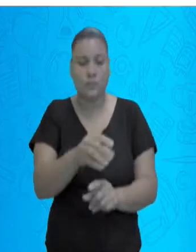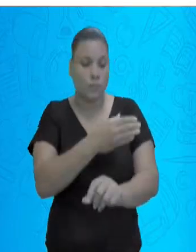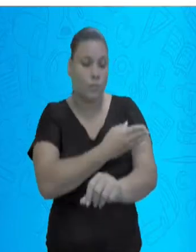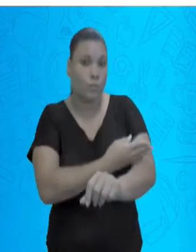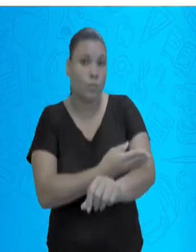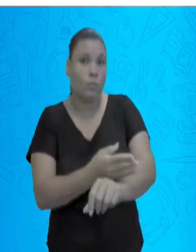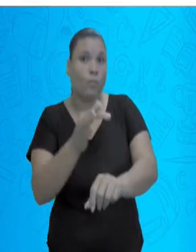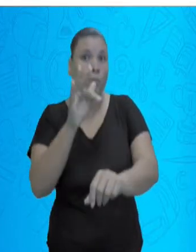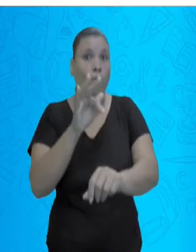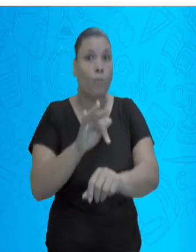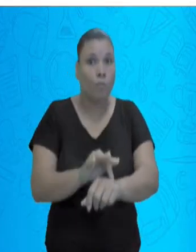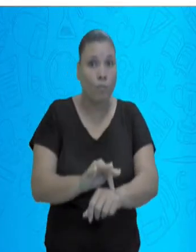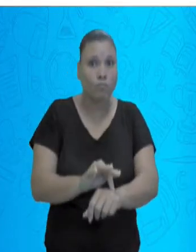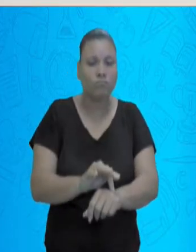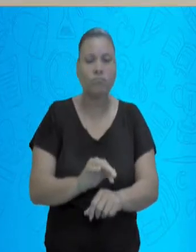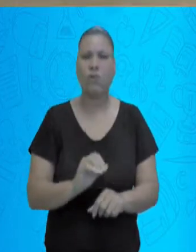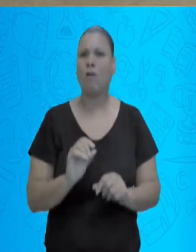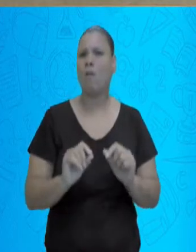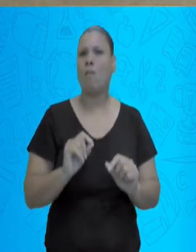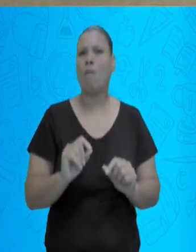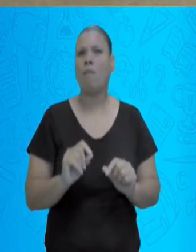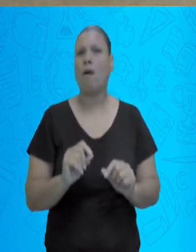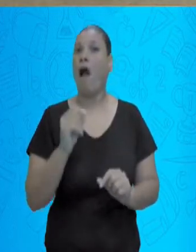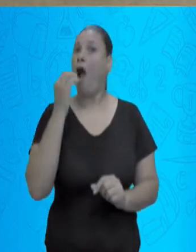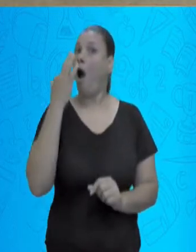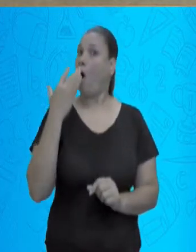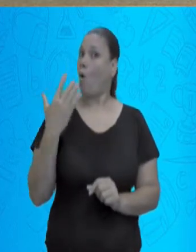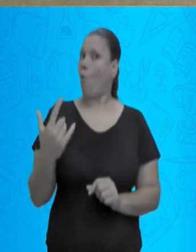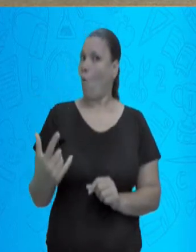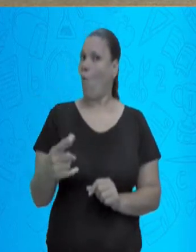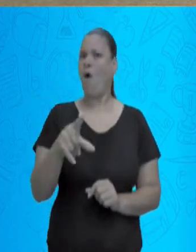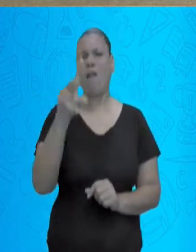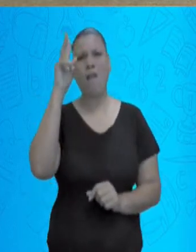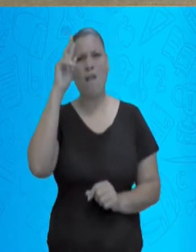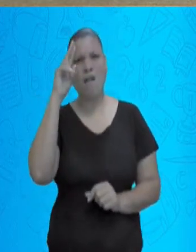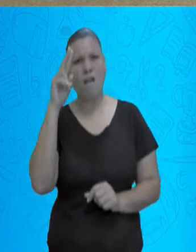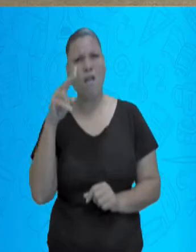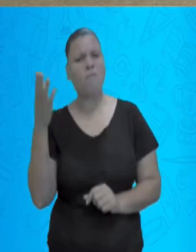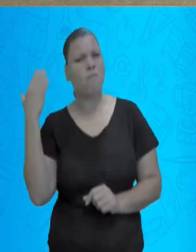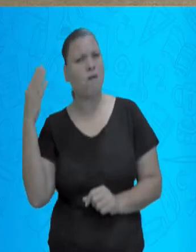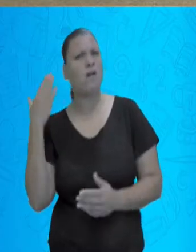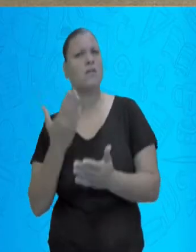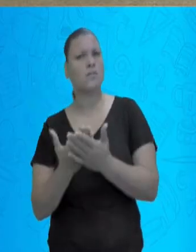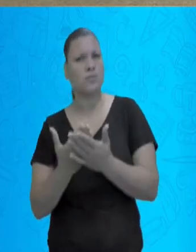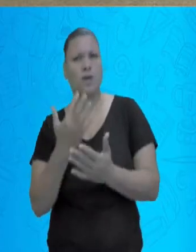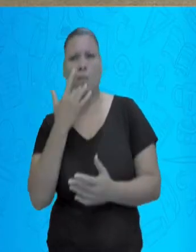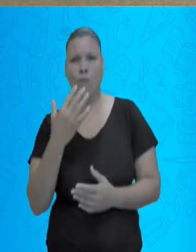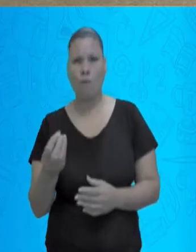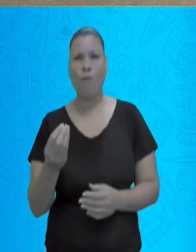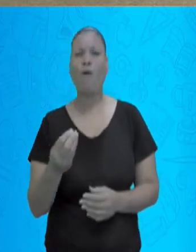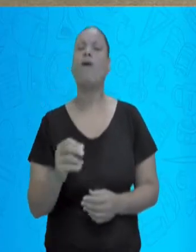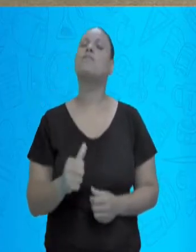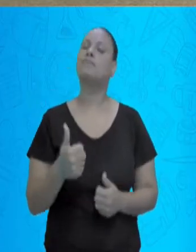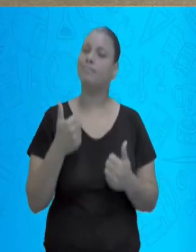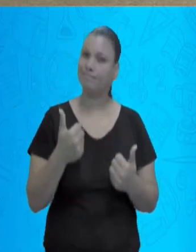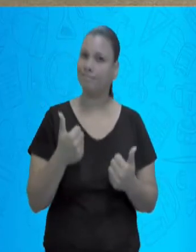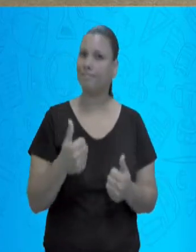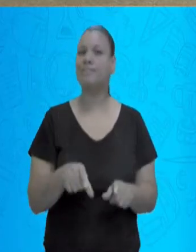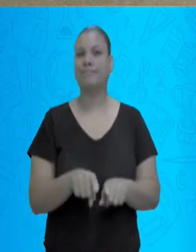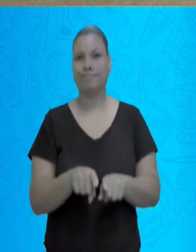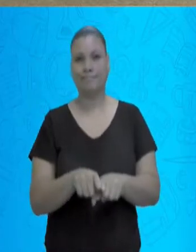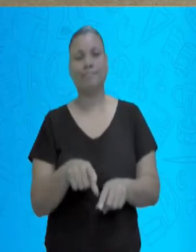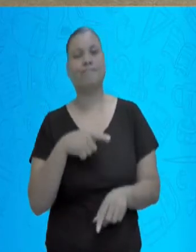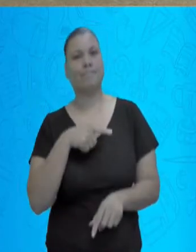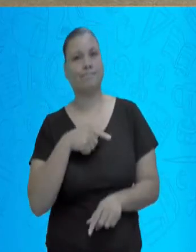cor. Cor nós até estudamos na nossa última aula, vocês se lembram, né? Então, estudamos um dos elementos das artes